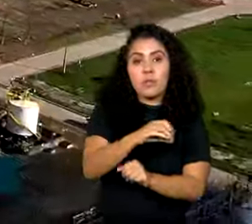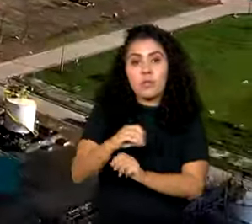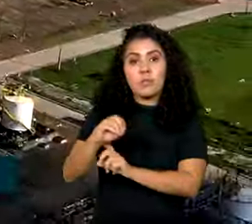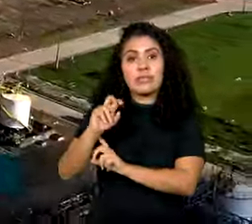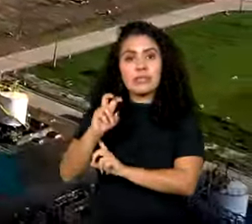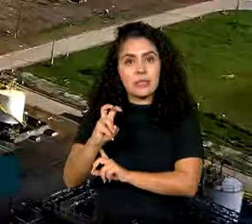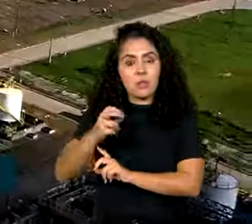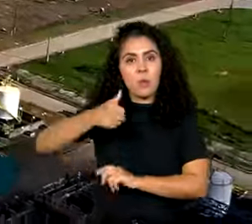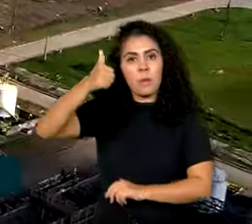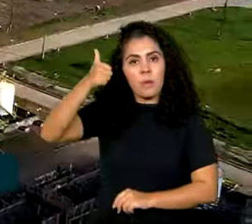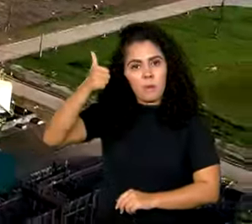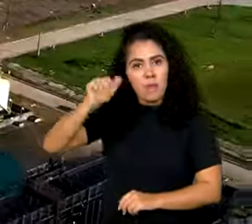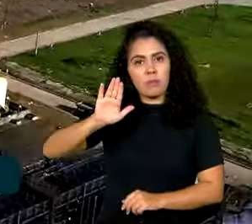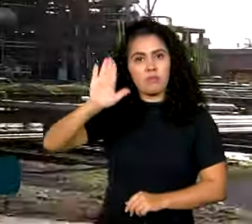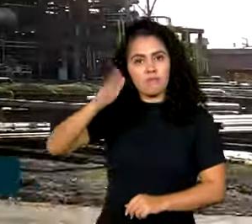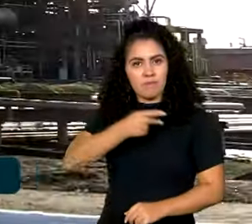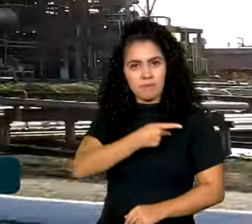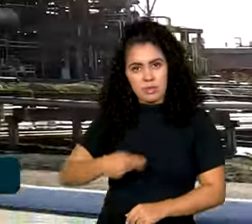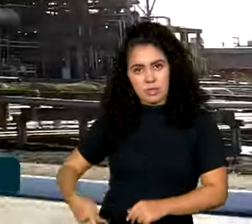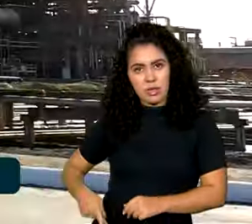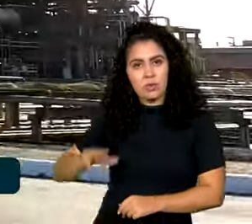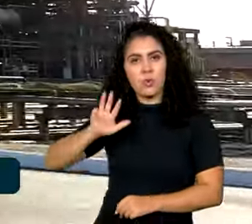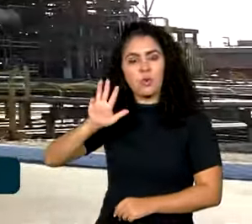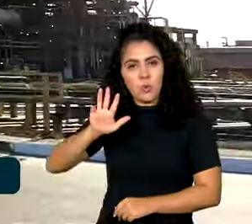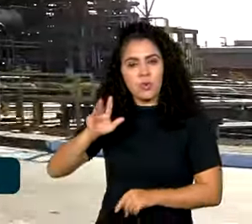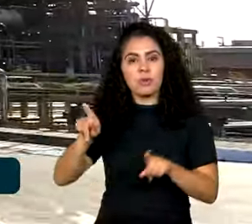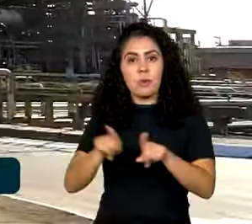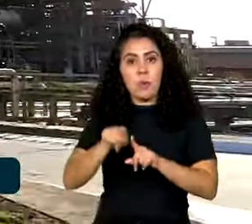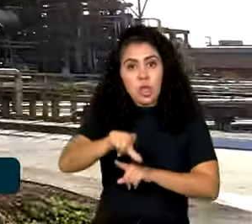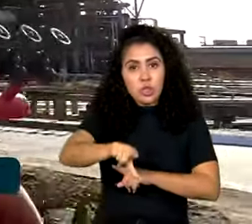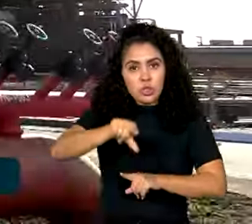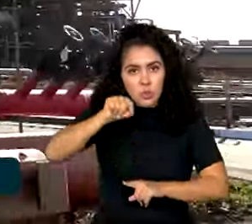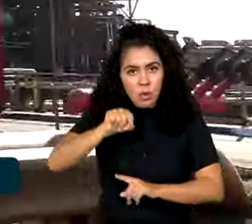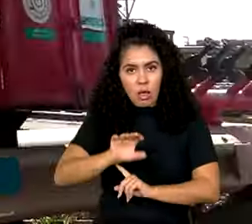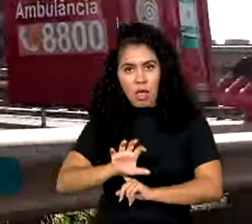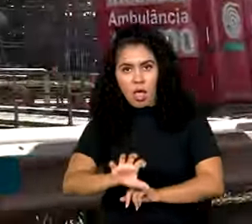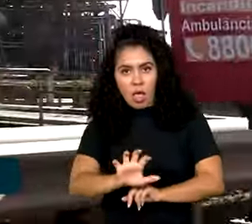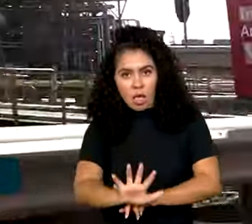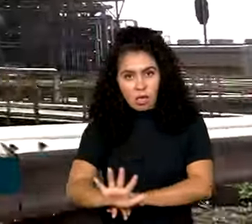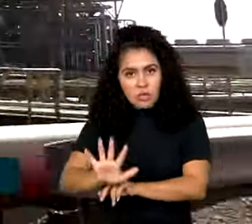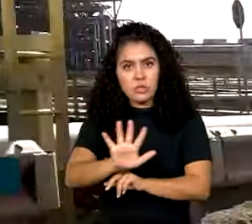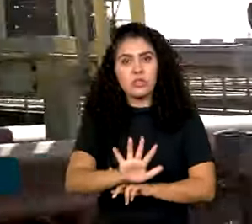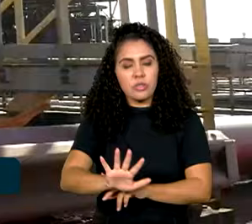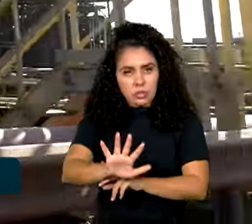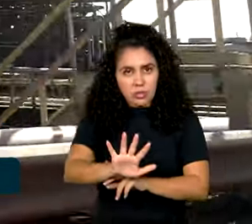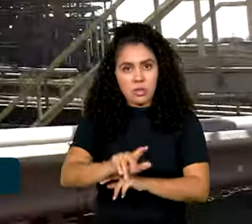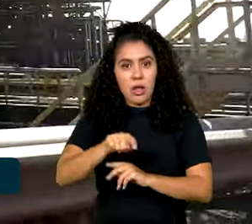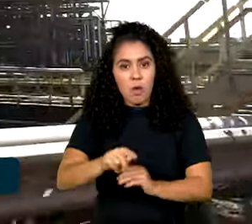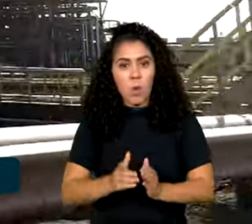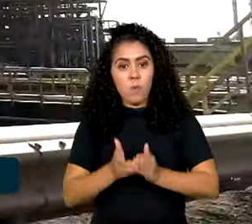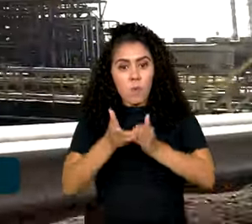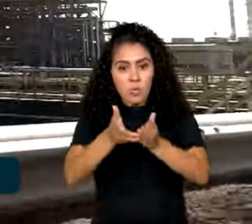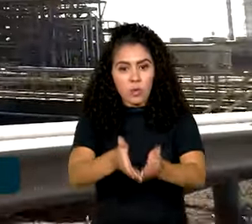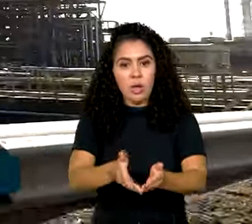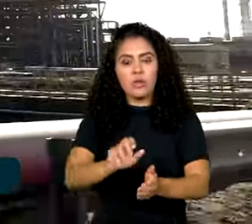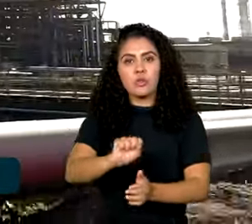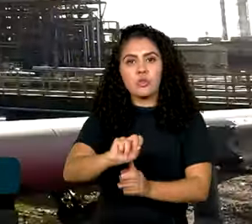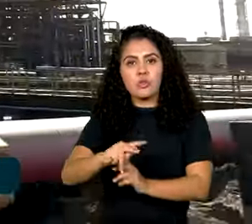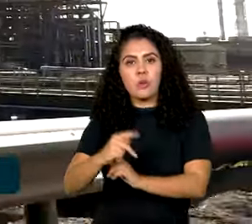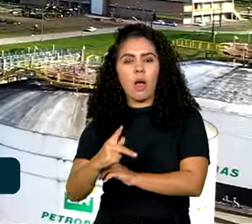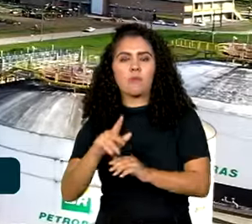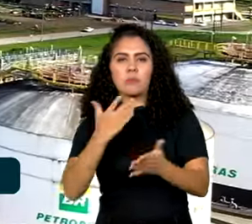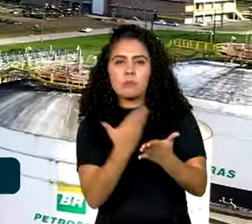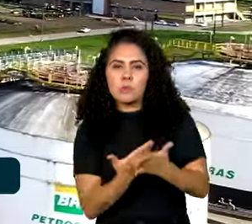primeiro mandato do presidente Lula. A escolha da região do complexo industrial portuário de Suape foi feita após